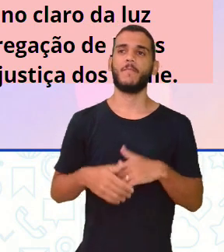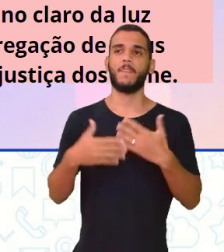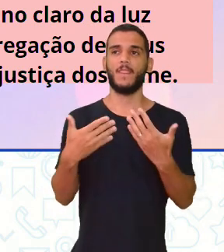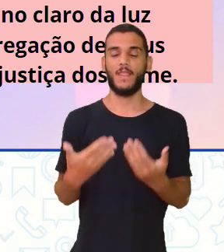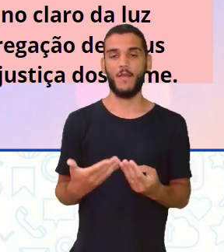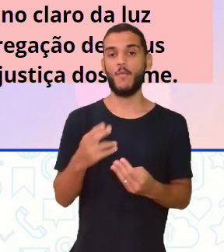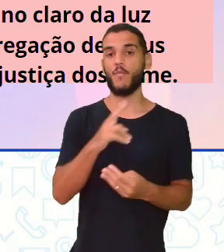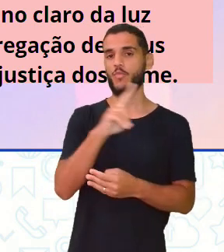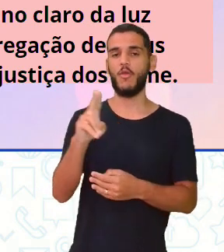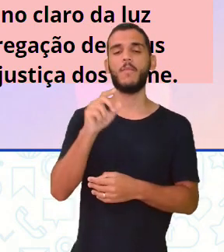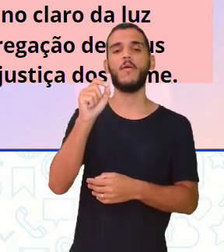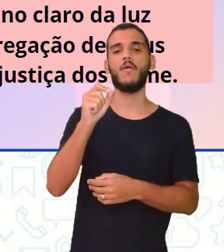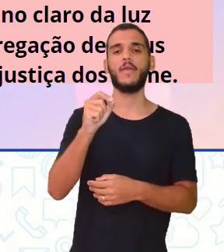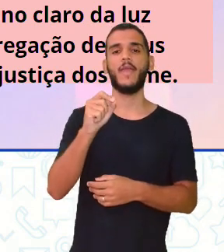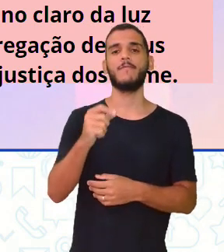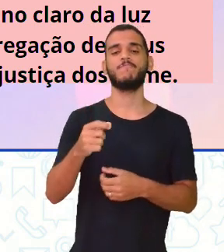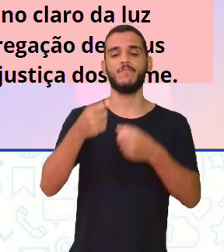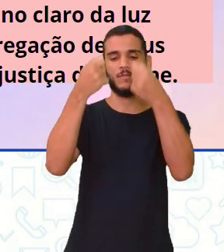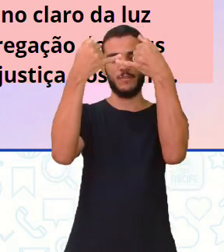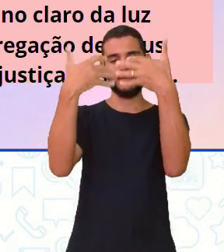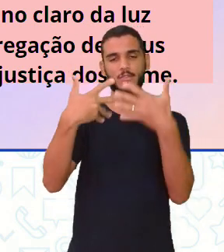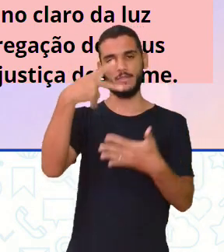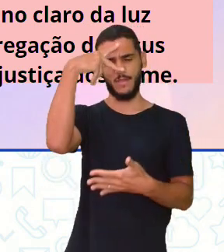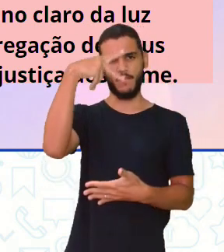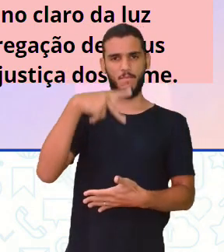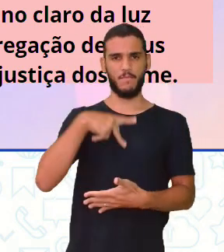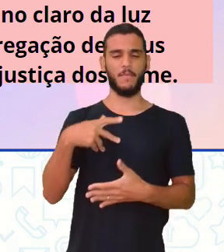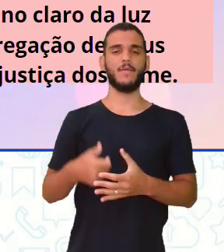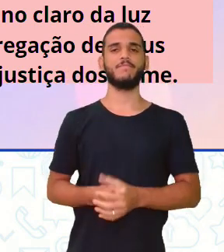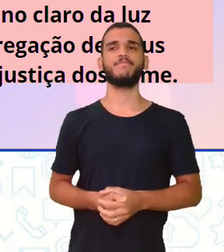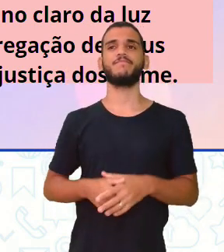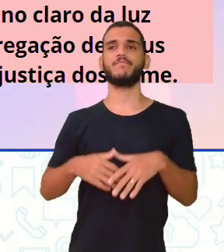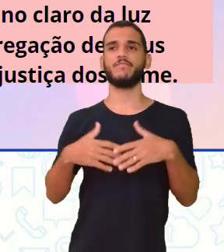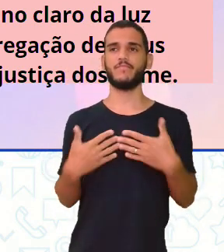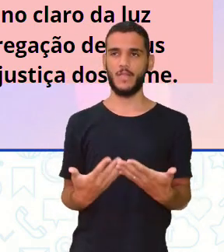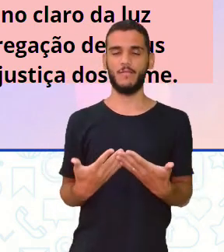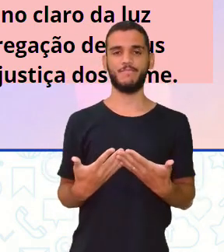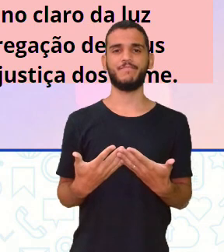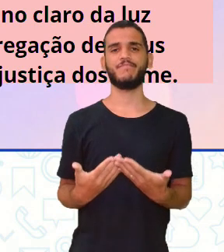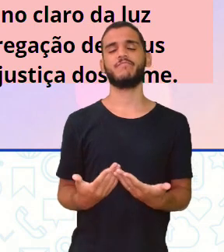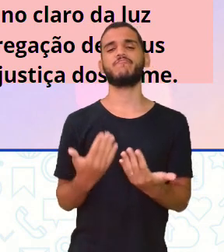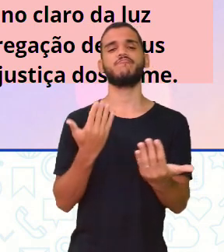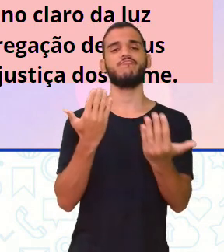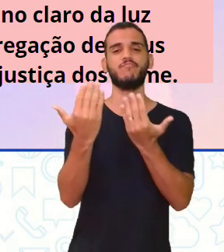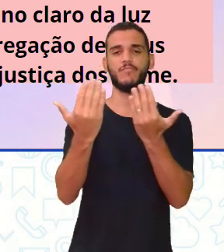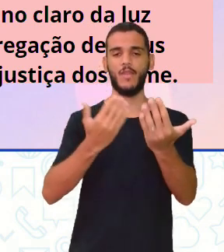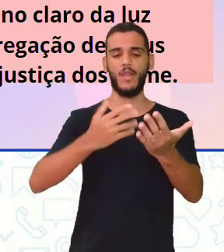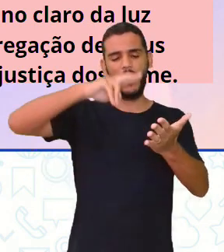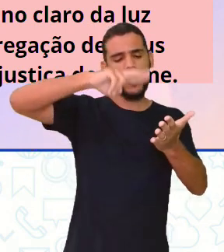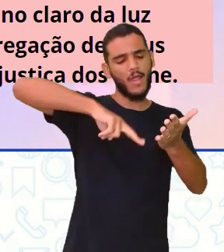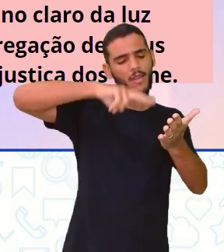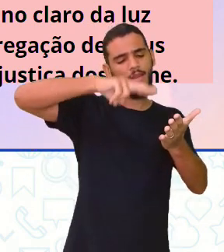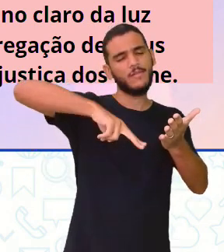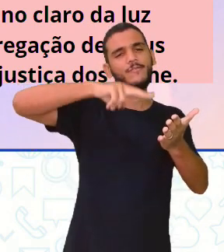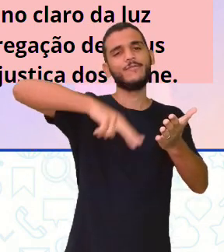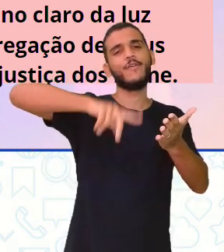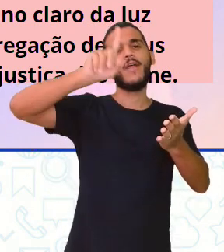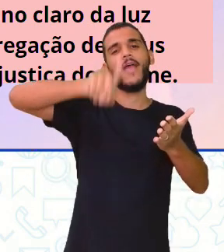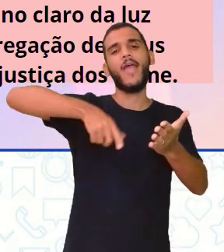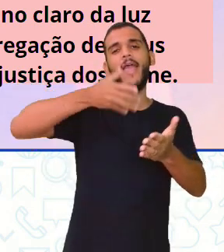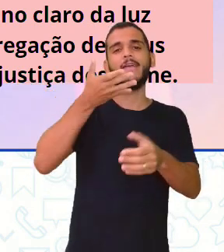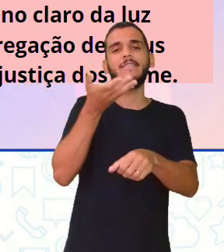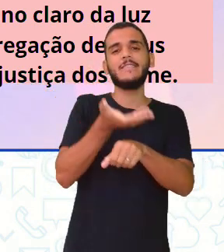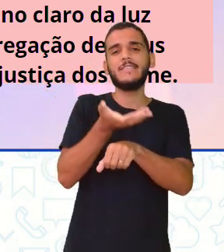Autobiografia é o nome do poema, tá? Mas, porém, como a leitura é a maior disciplina e